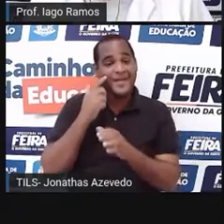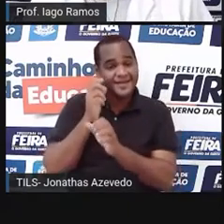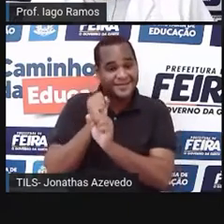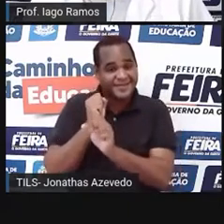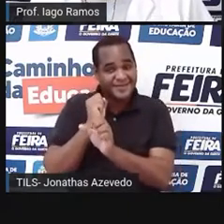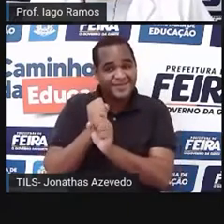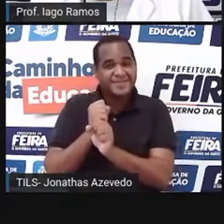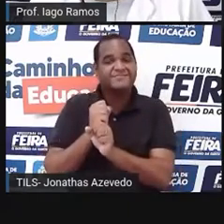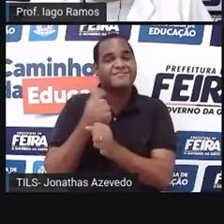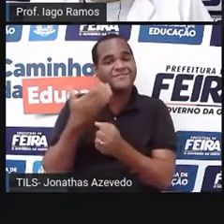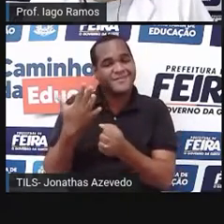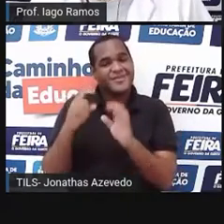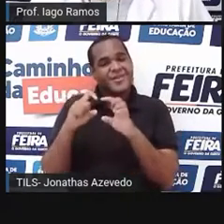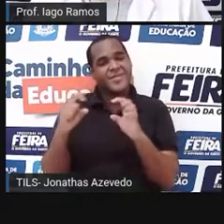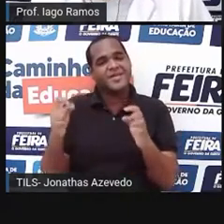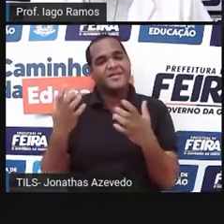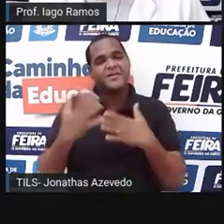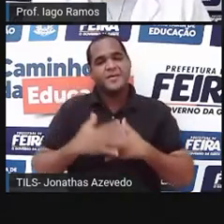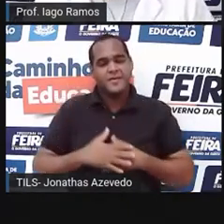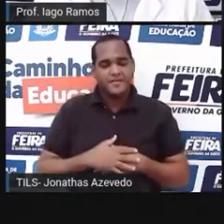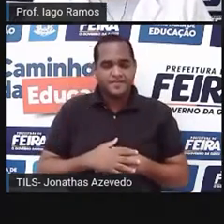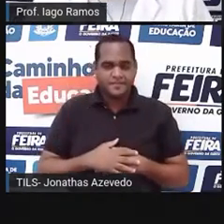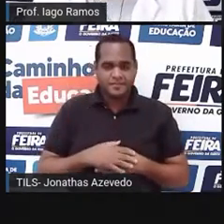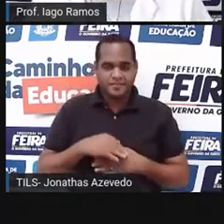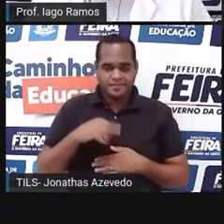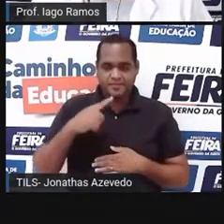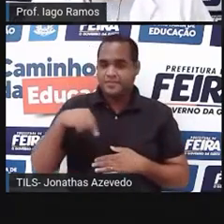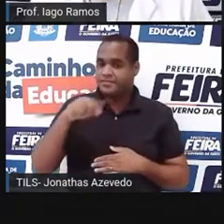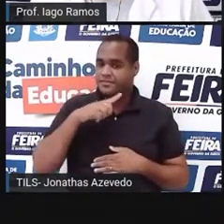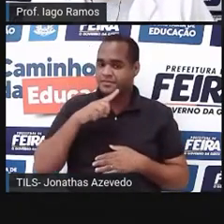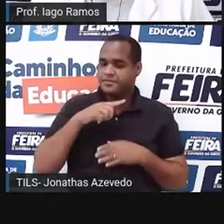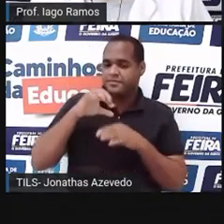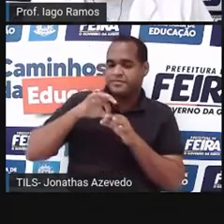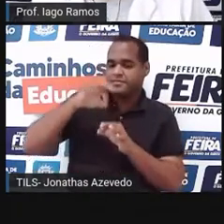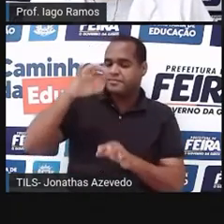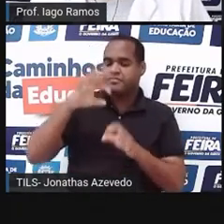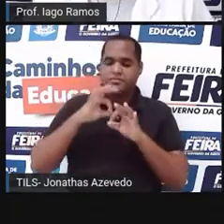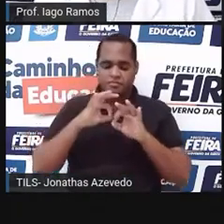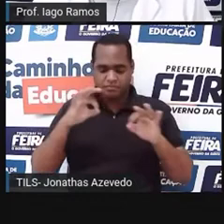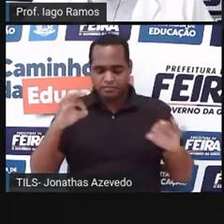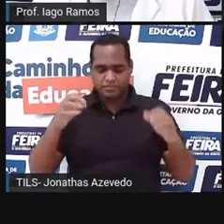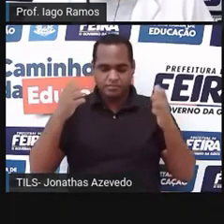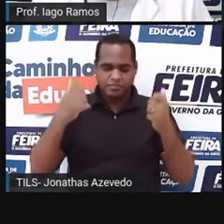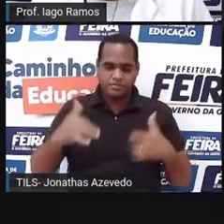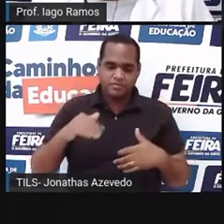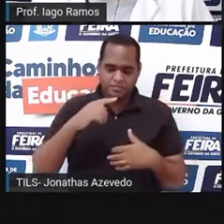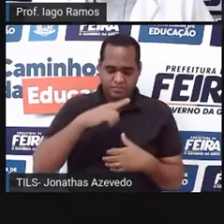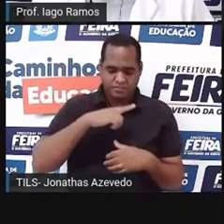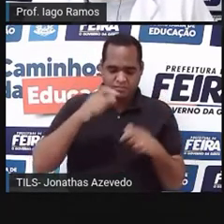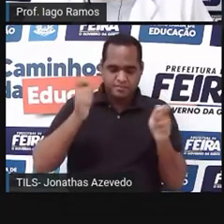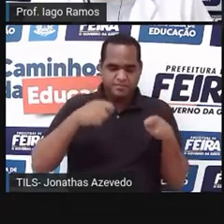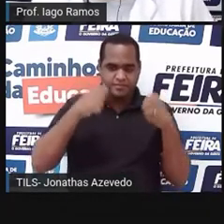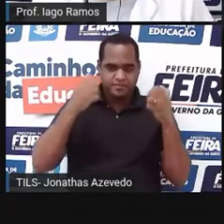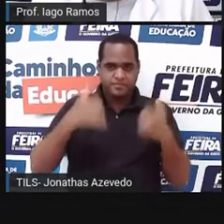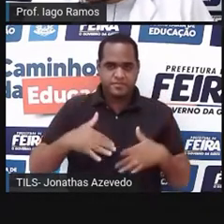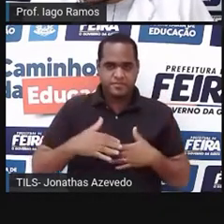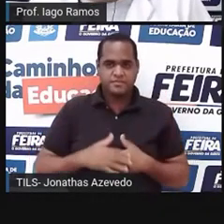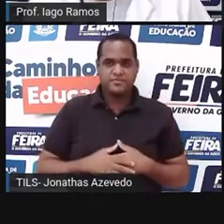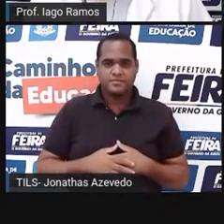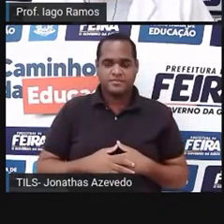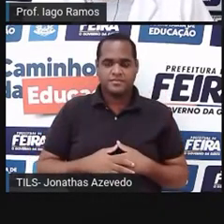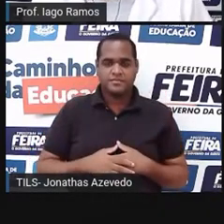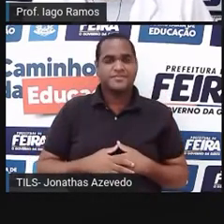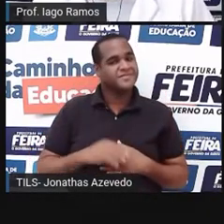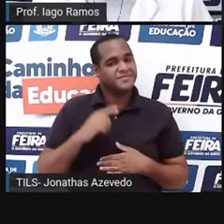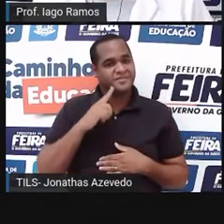é uma grandeza. Então, tudo o que envolver medida, tudo o que envolver quantidade, a gente está falando de